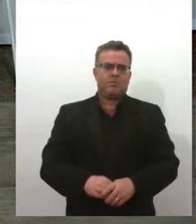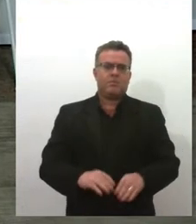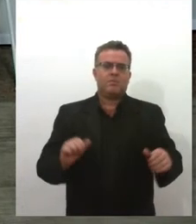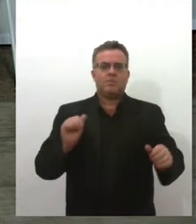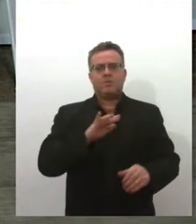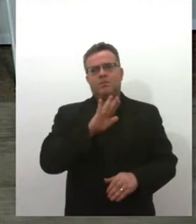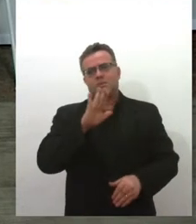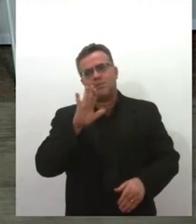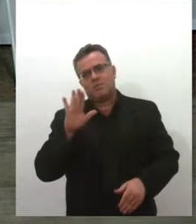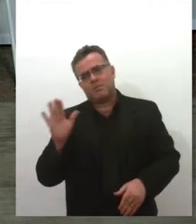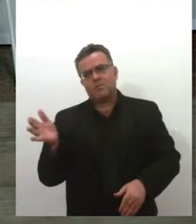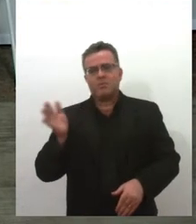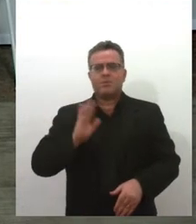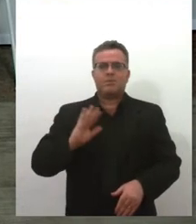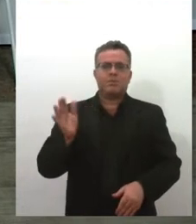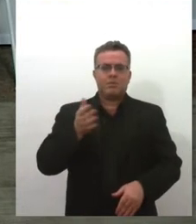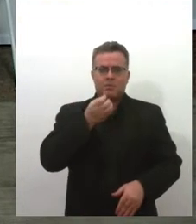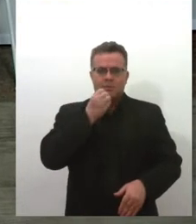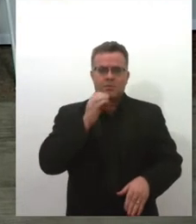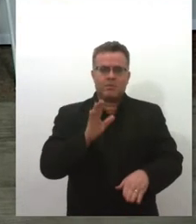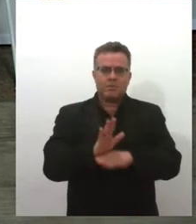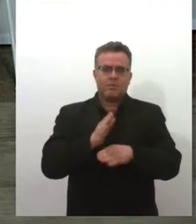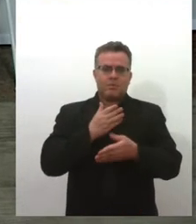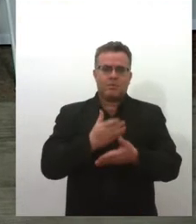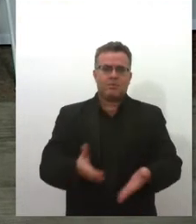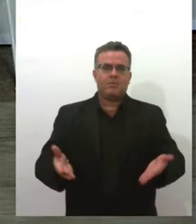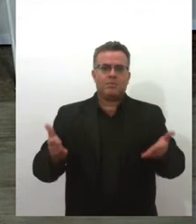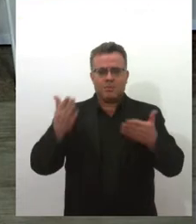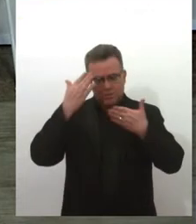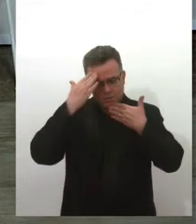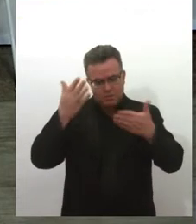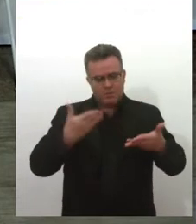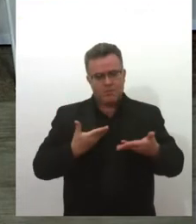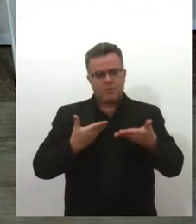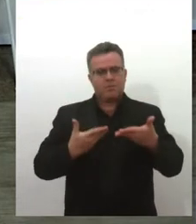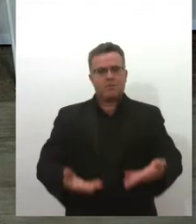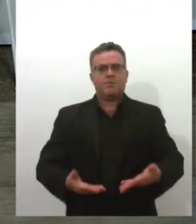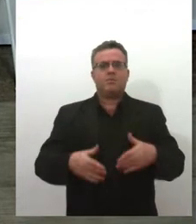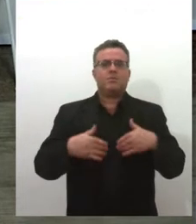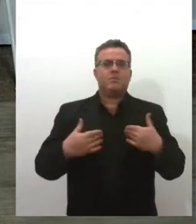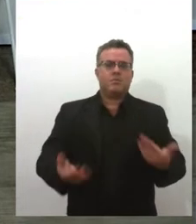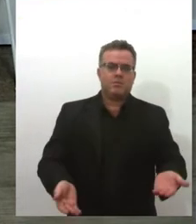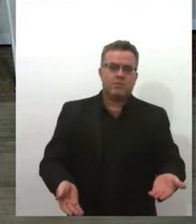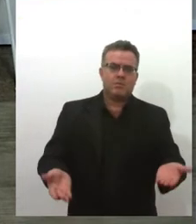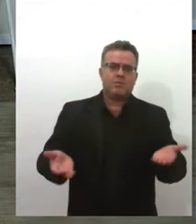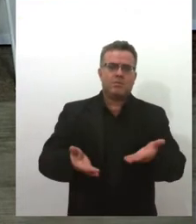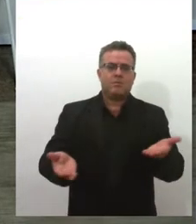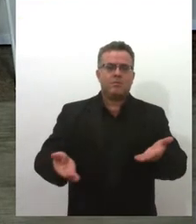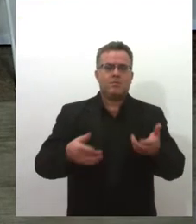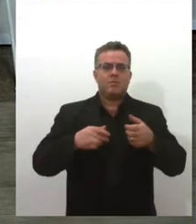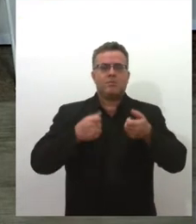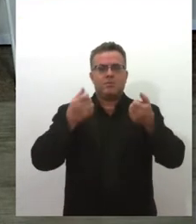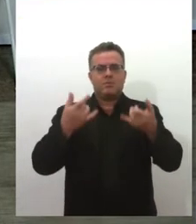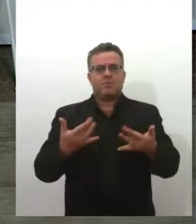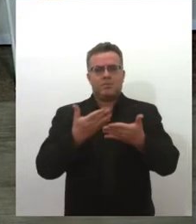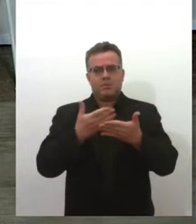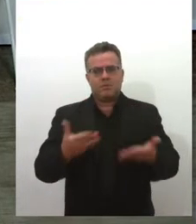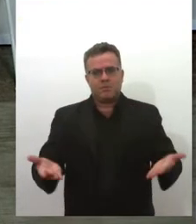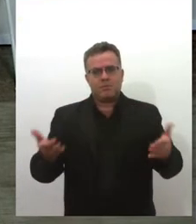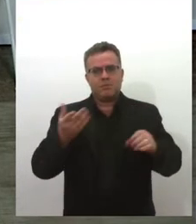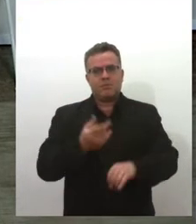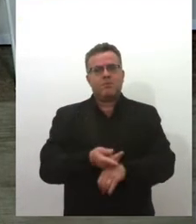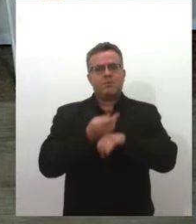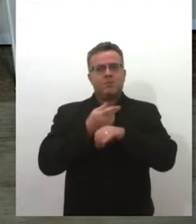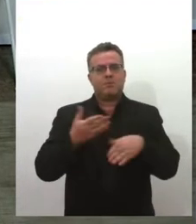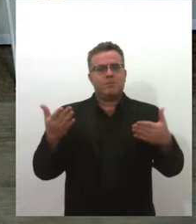Oi meninas, boa tarde. Obrigada pelo convite, por estar aqui hoje compartilhando um pouco desse prêmio com vocês, ainda